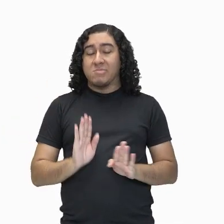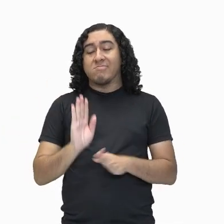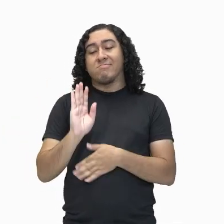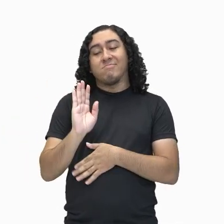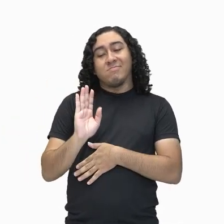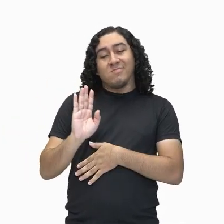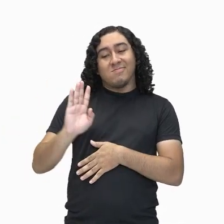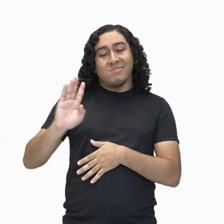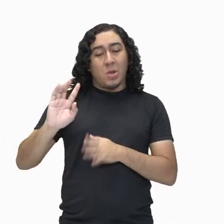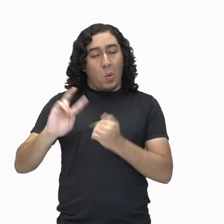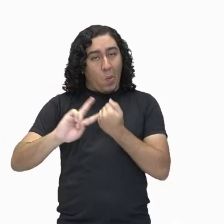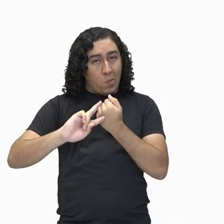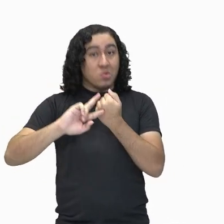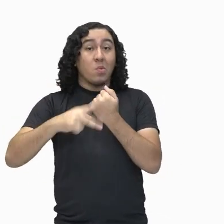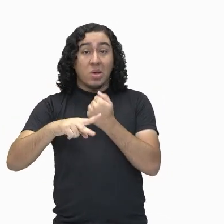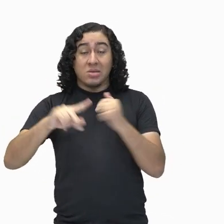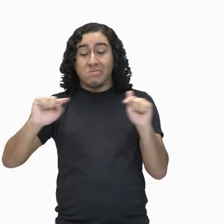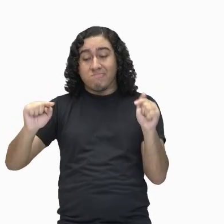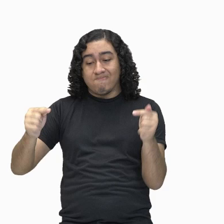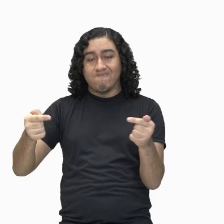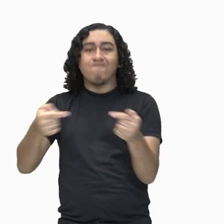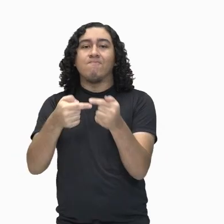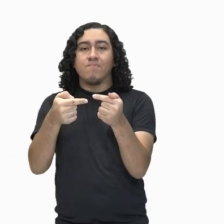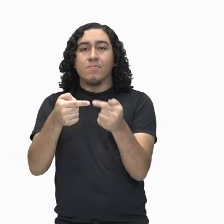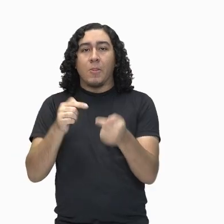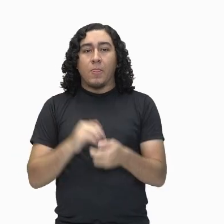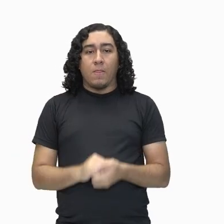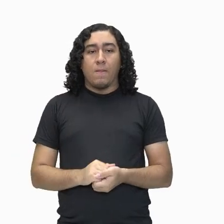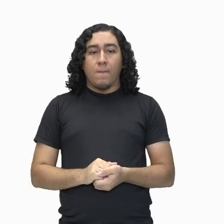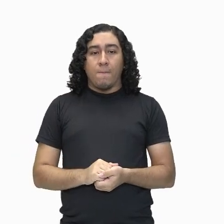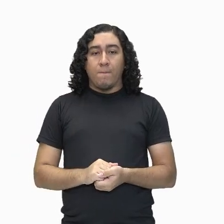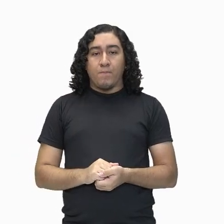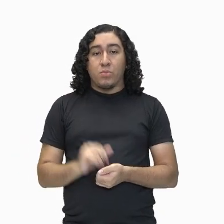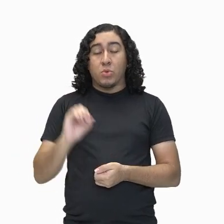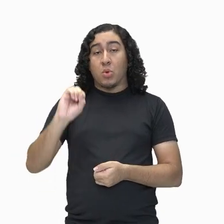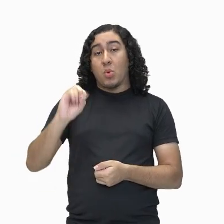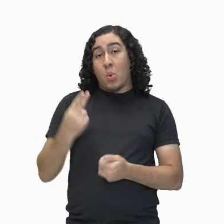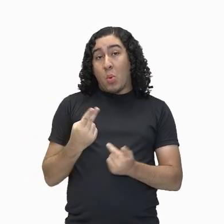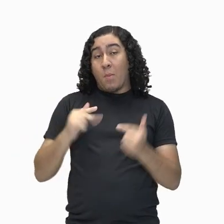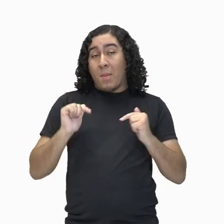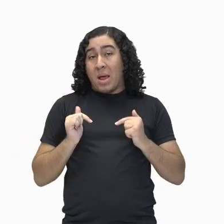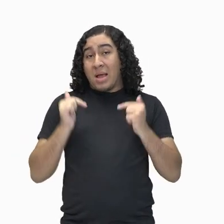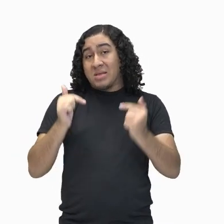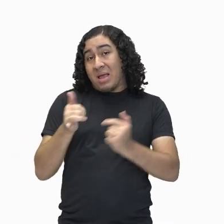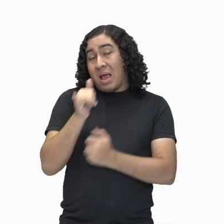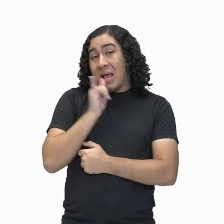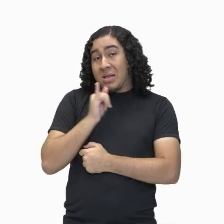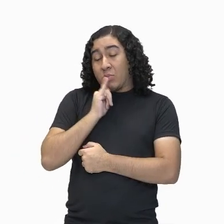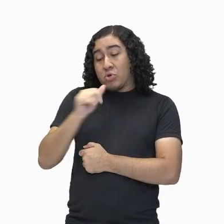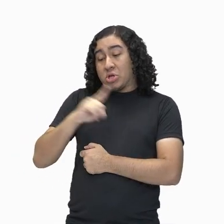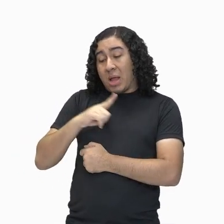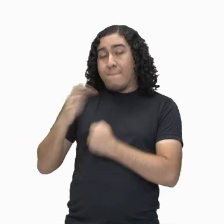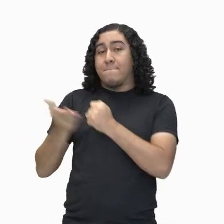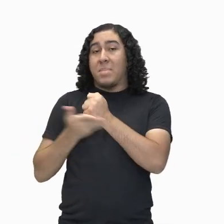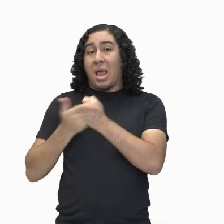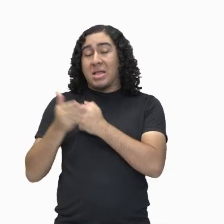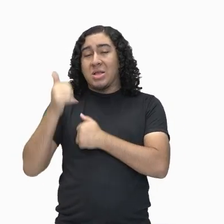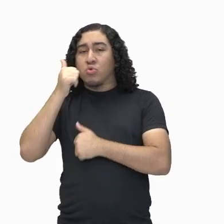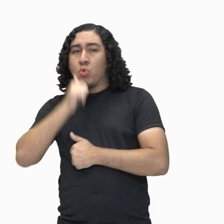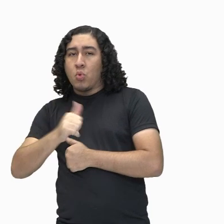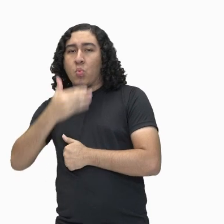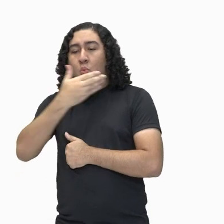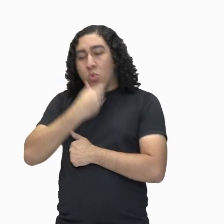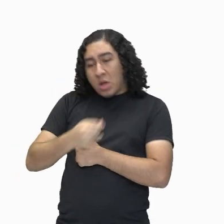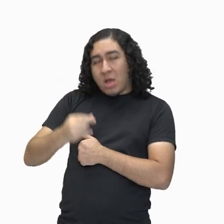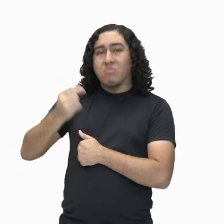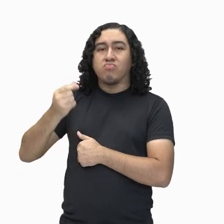cause essa desigualdade. Ou uma prática sexista, também pode levar a